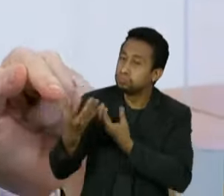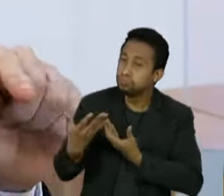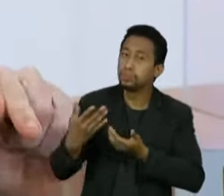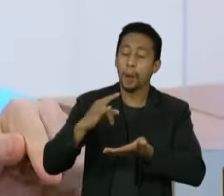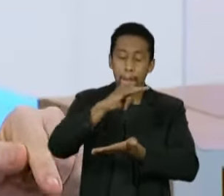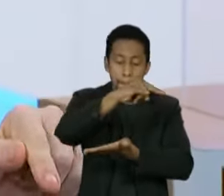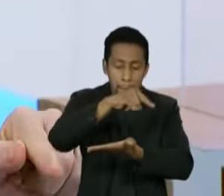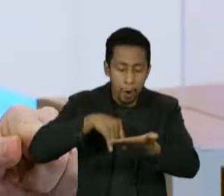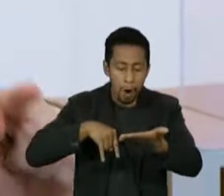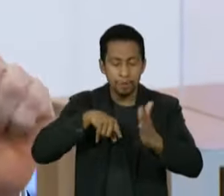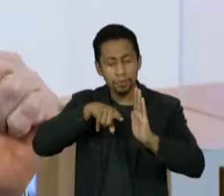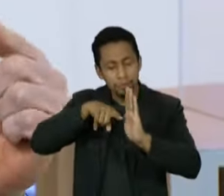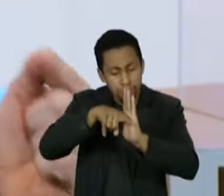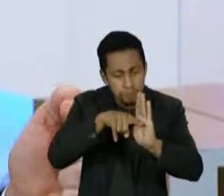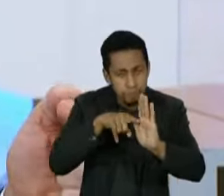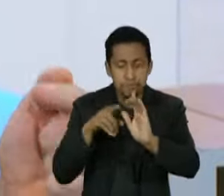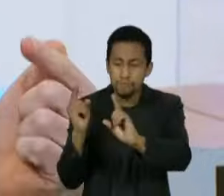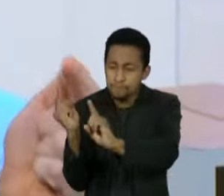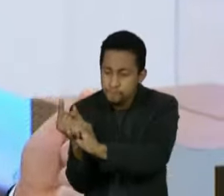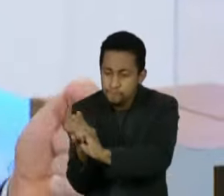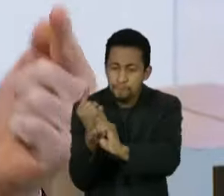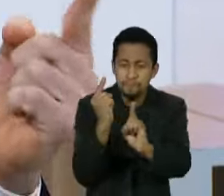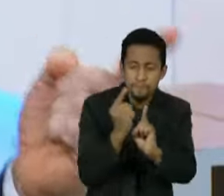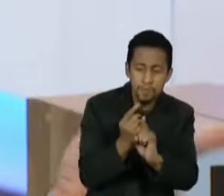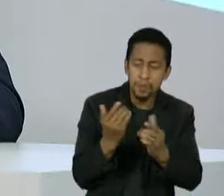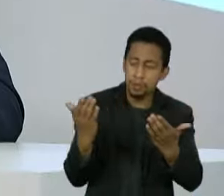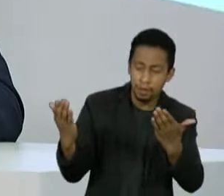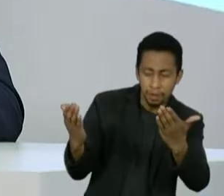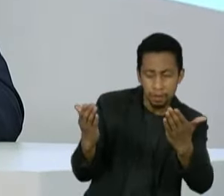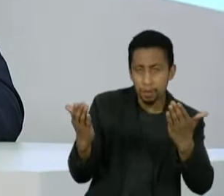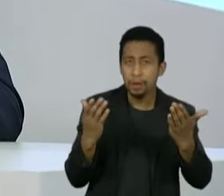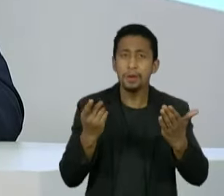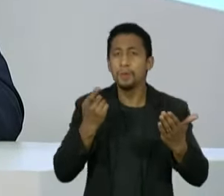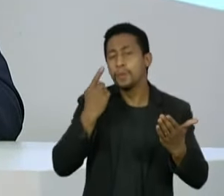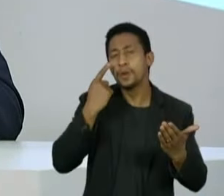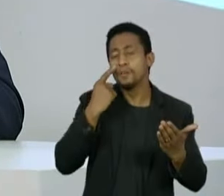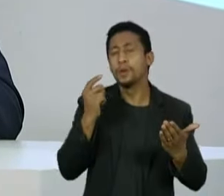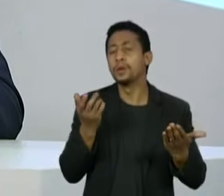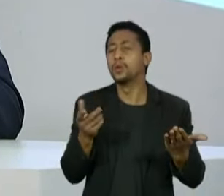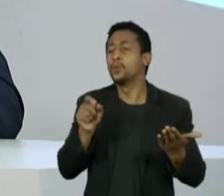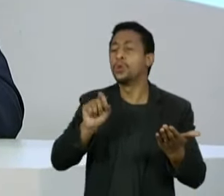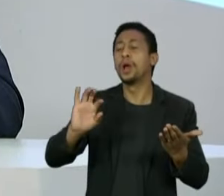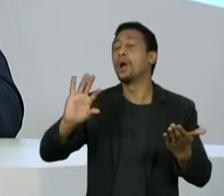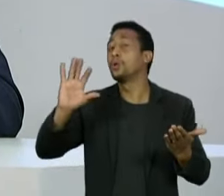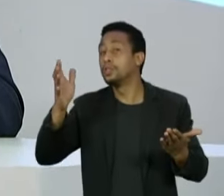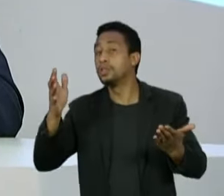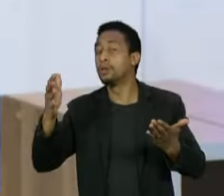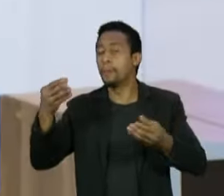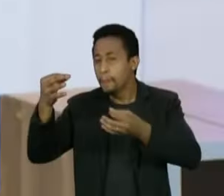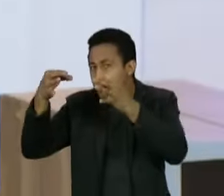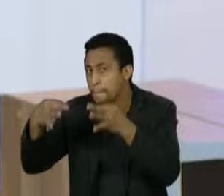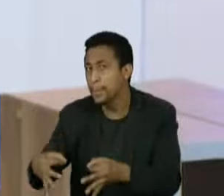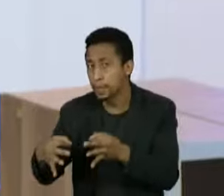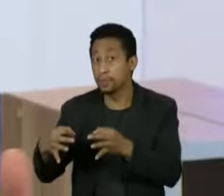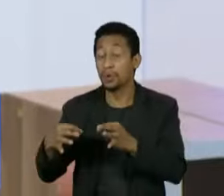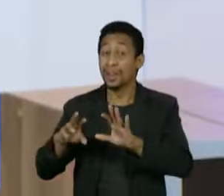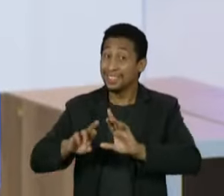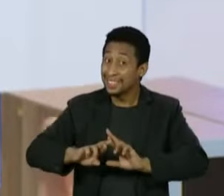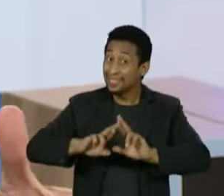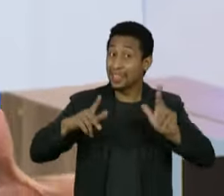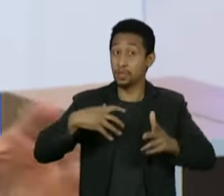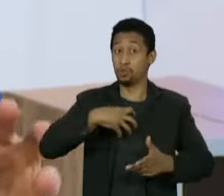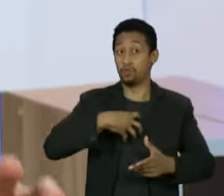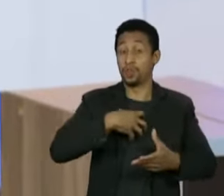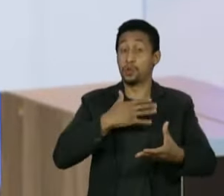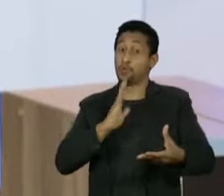vigora o princípio do indúbio pró-societar, diferente da fase processual, quando você